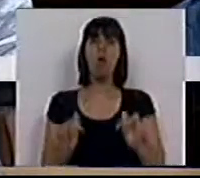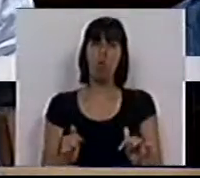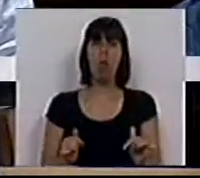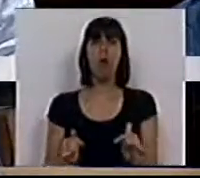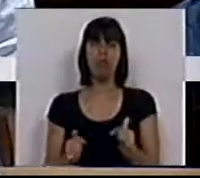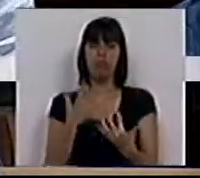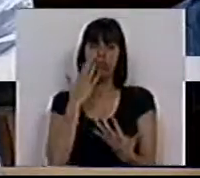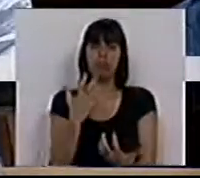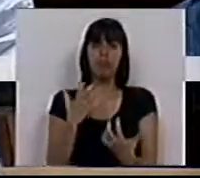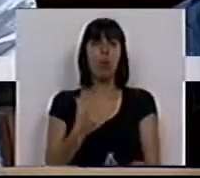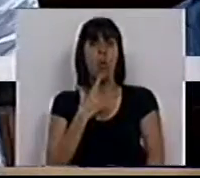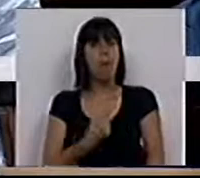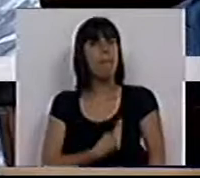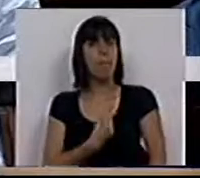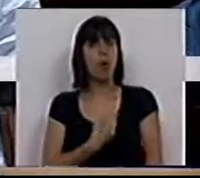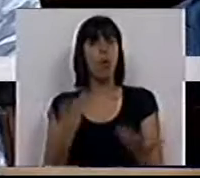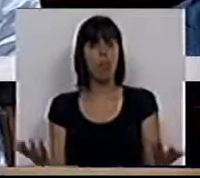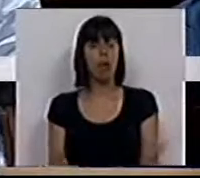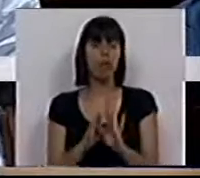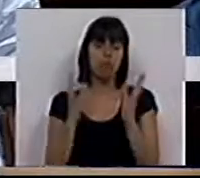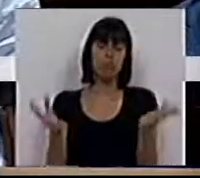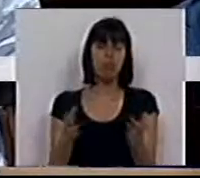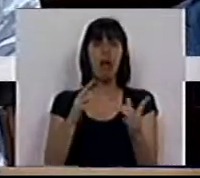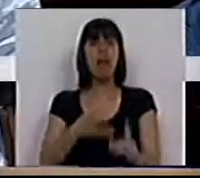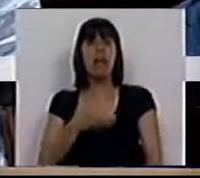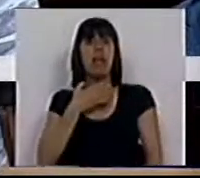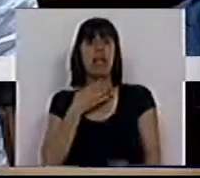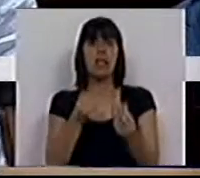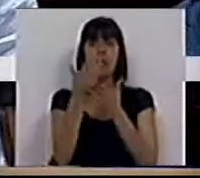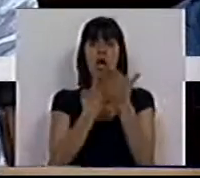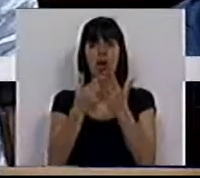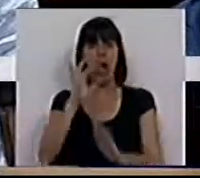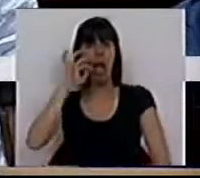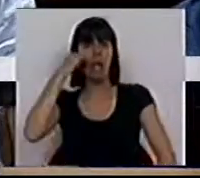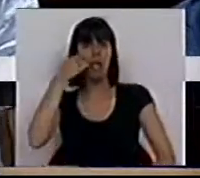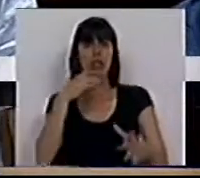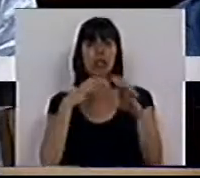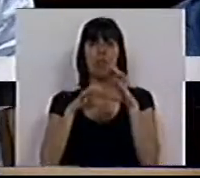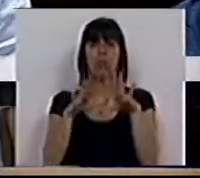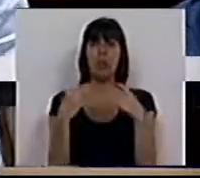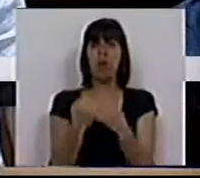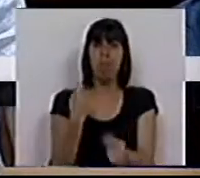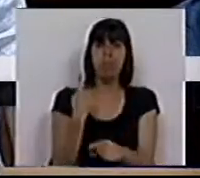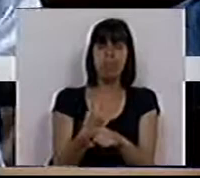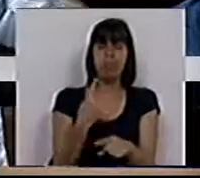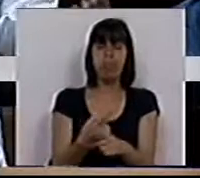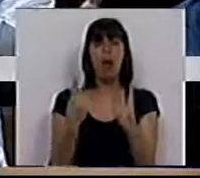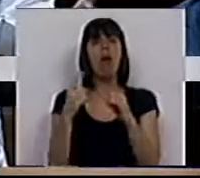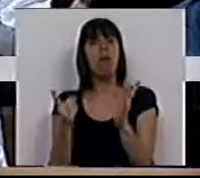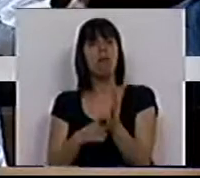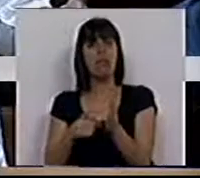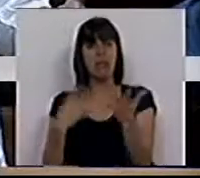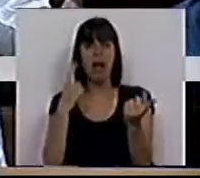muito, muito preocupantes. Além da crise económica que atinge a comunicação social também, há